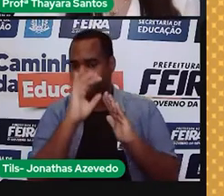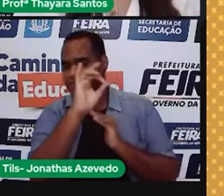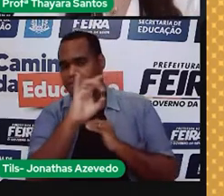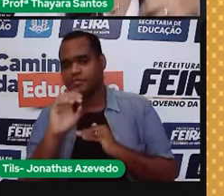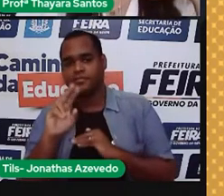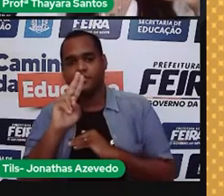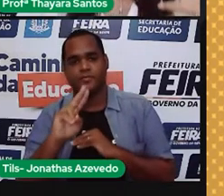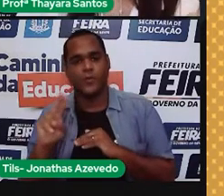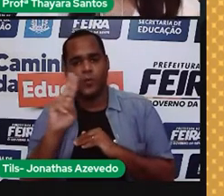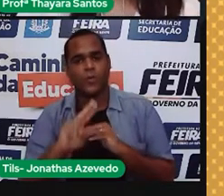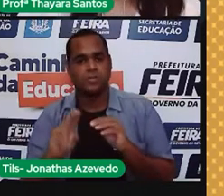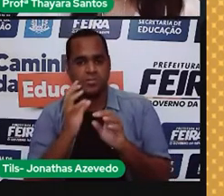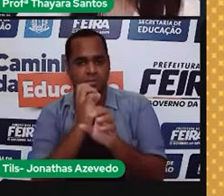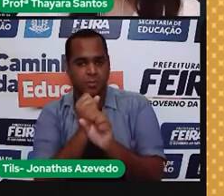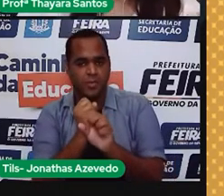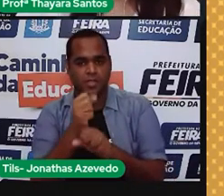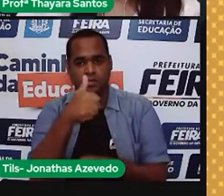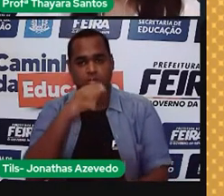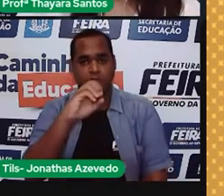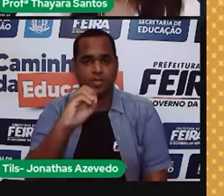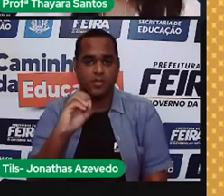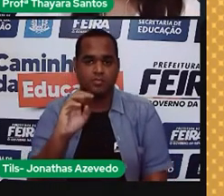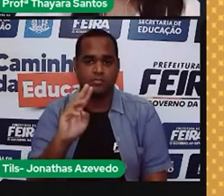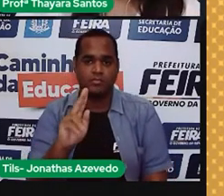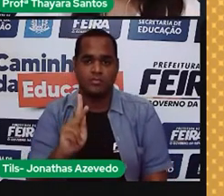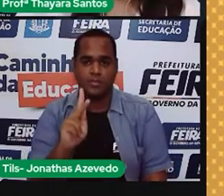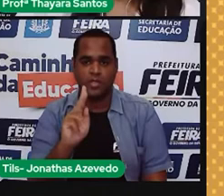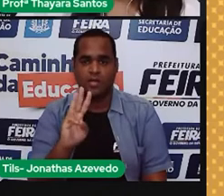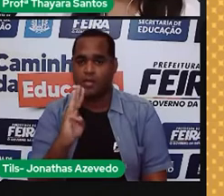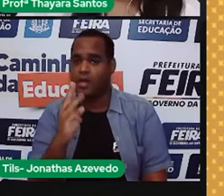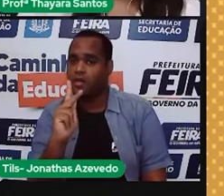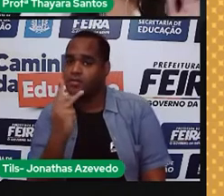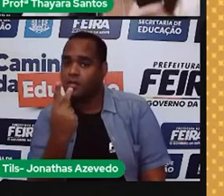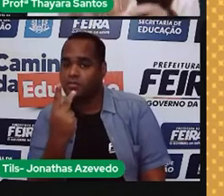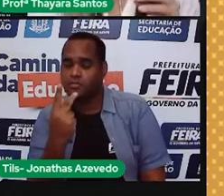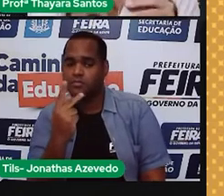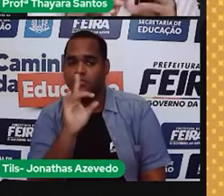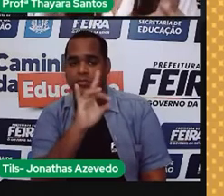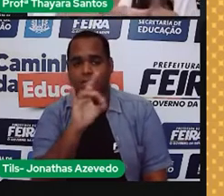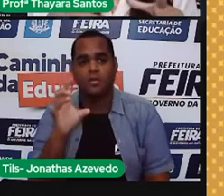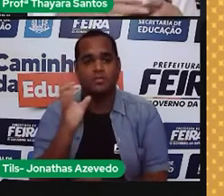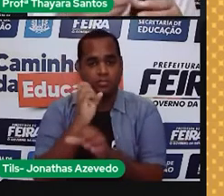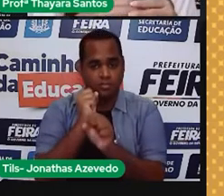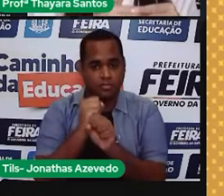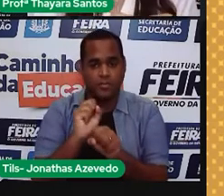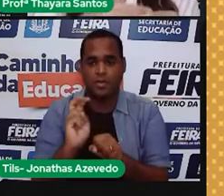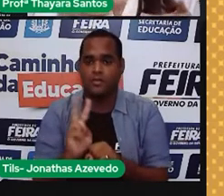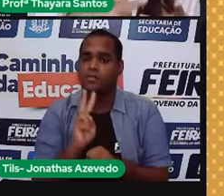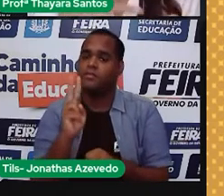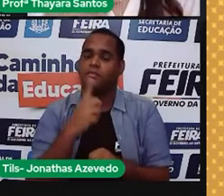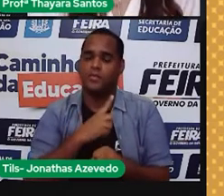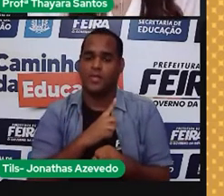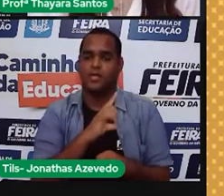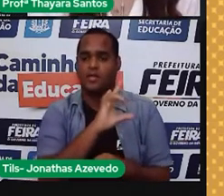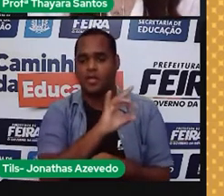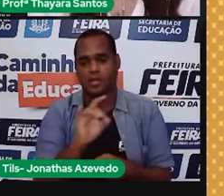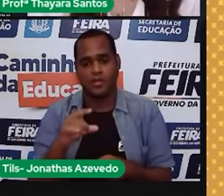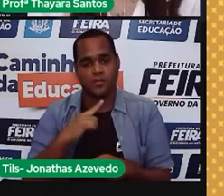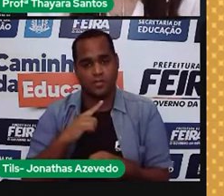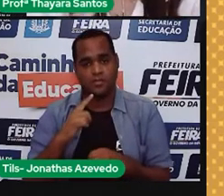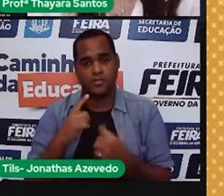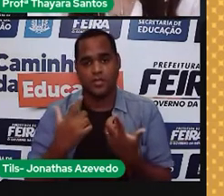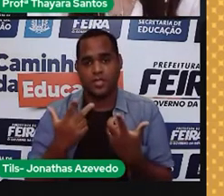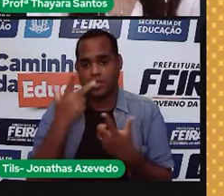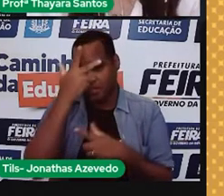naquele mês, vai ter o custo de cada kilowatt, o número de cada, o valor, né, de cada, da quantidade de